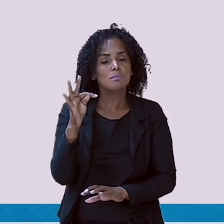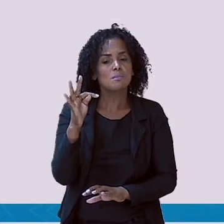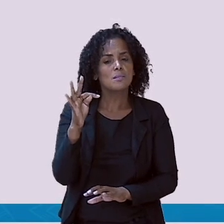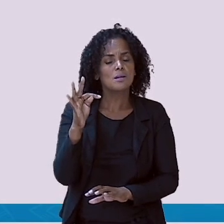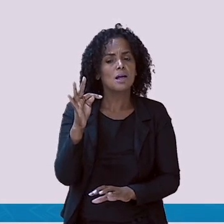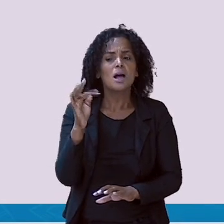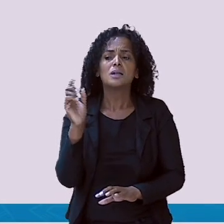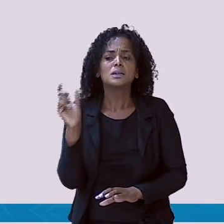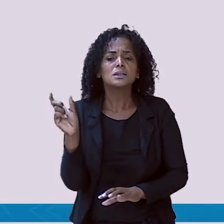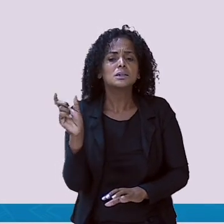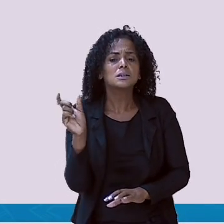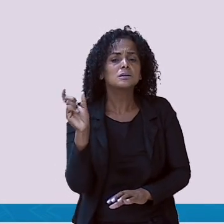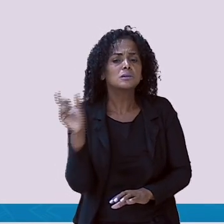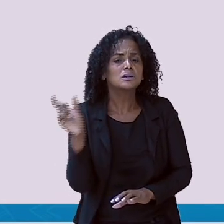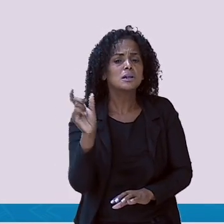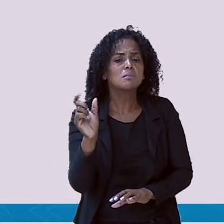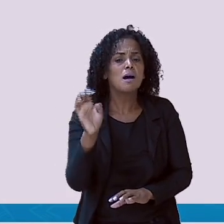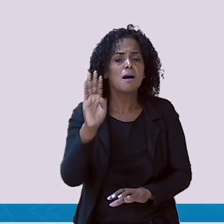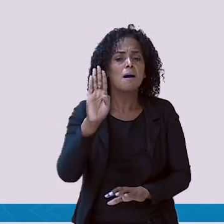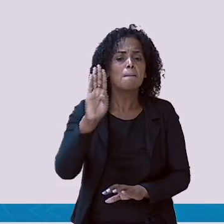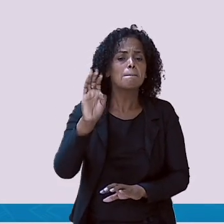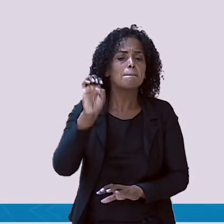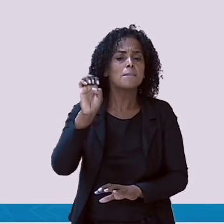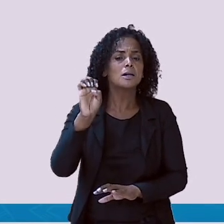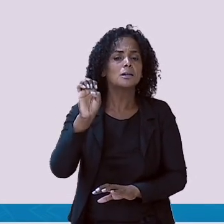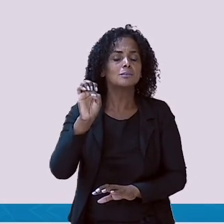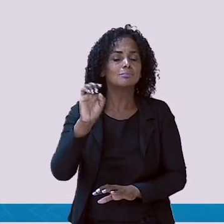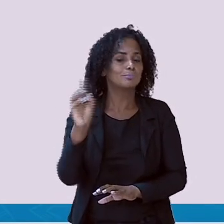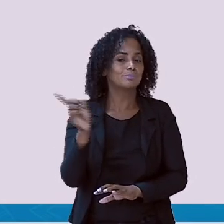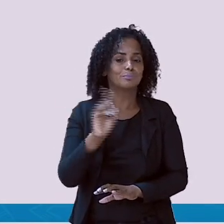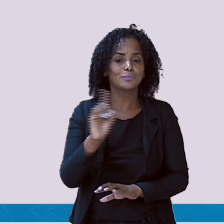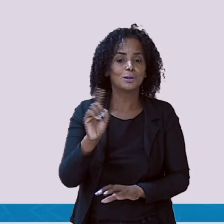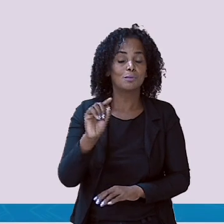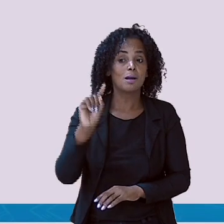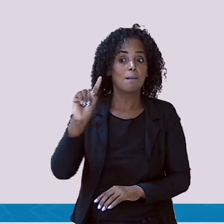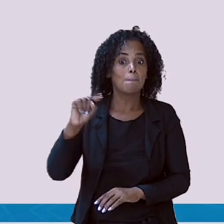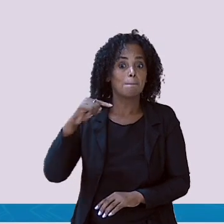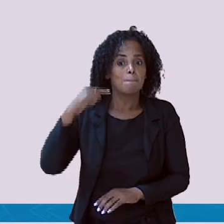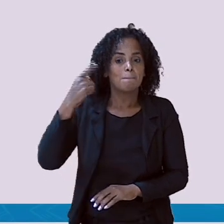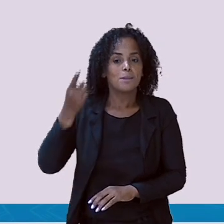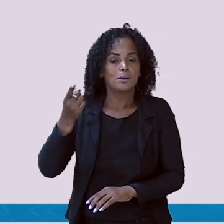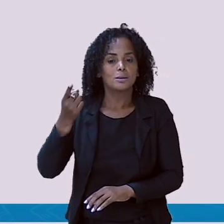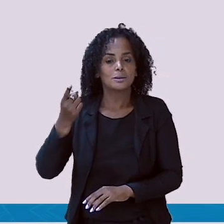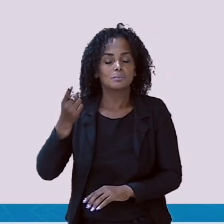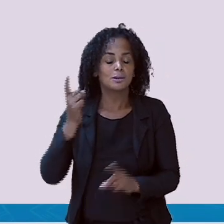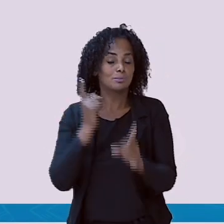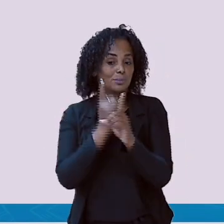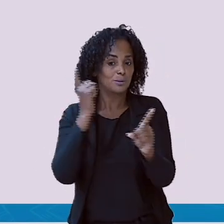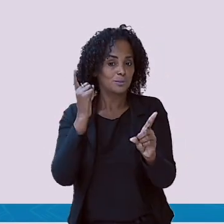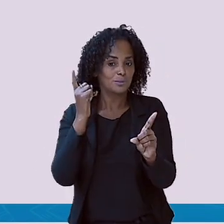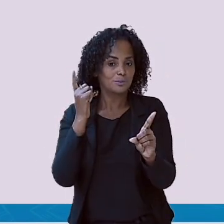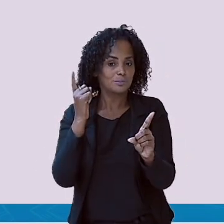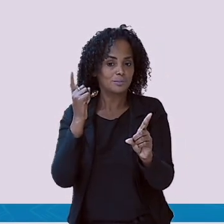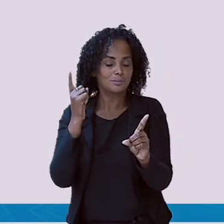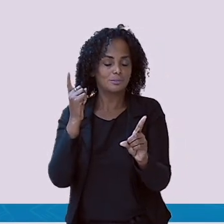eu tenho a sílaba T. Encontrei. A que nós estávamos precisando. Vamos colocar aqui.